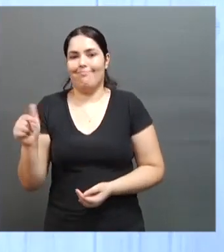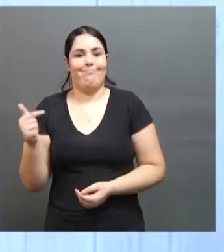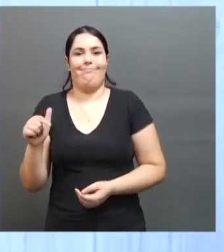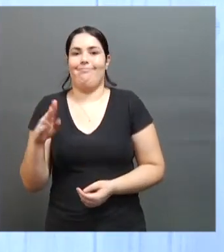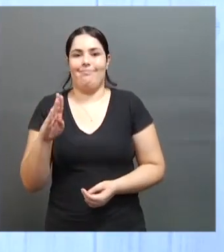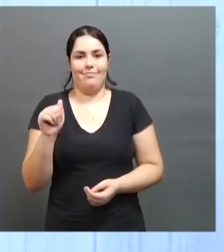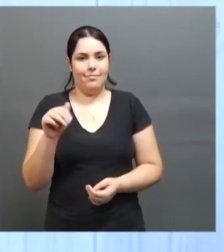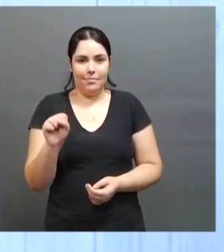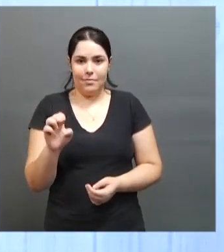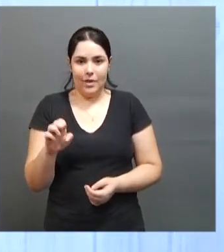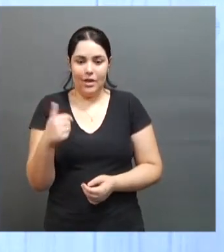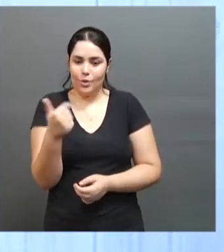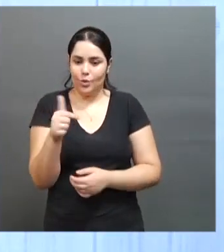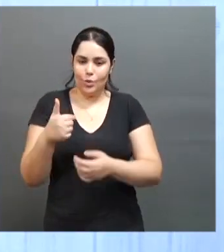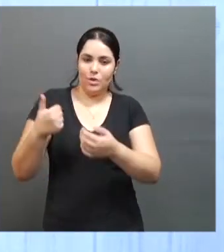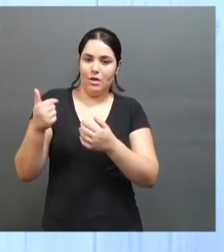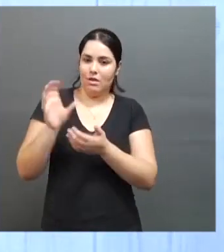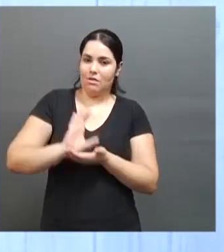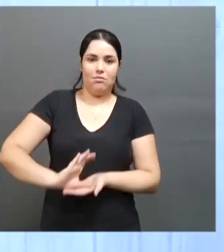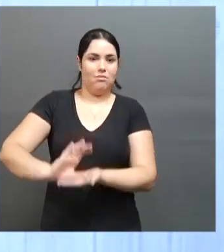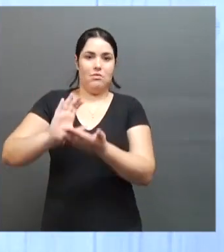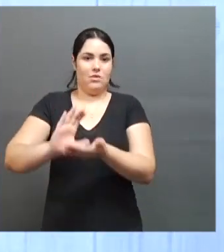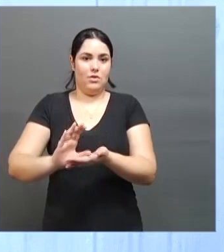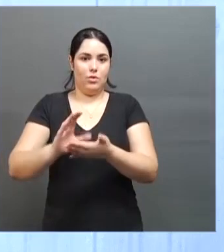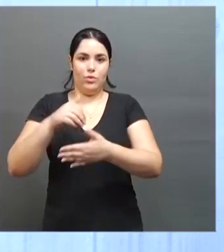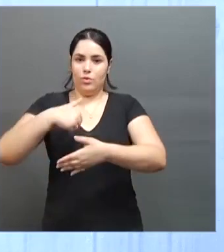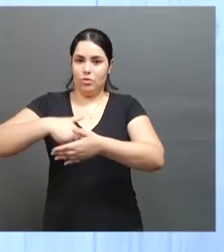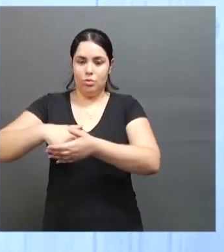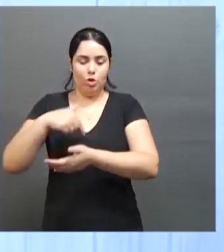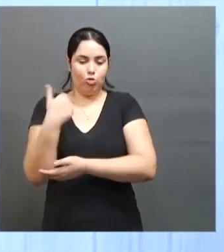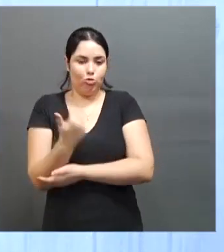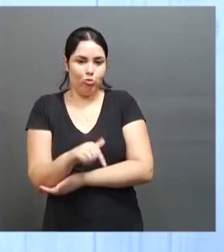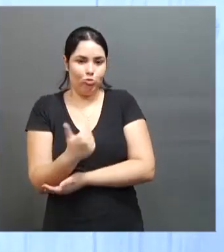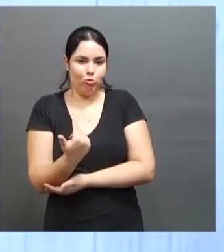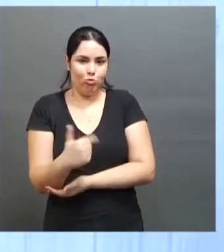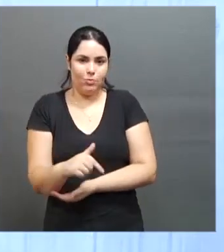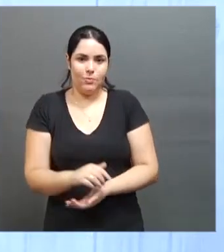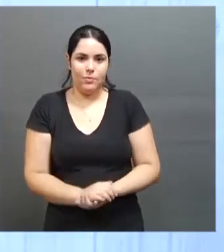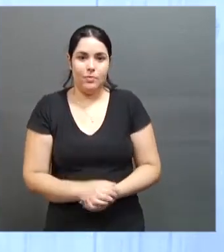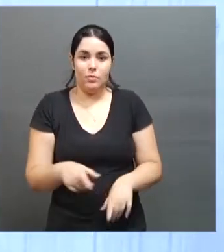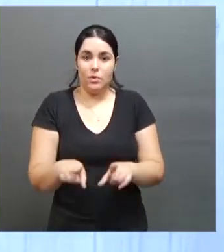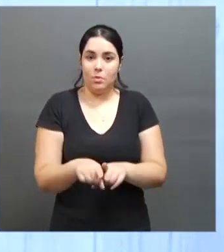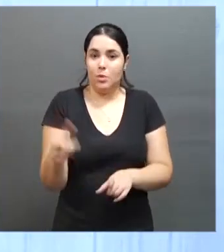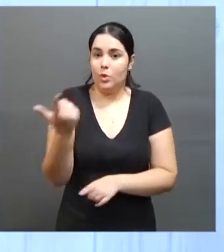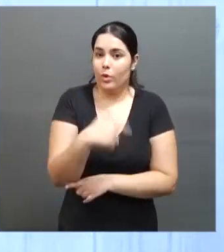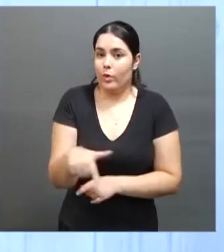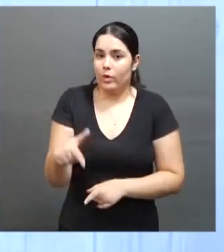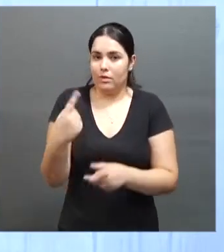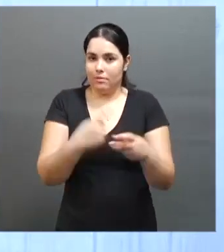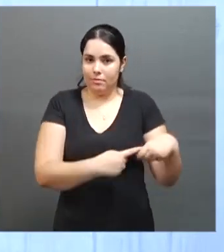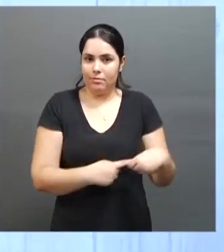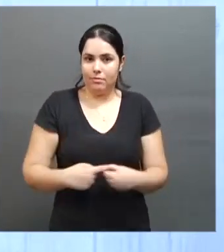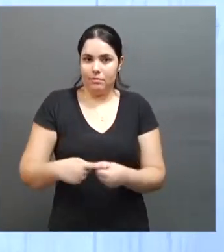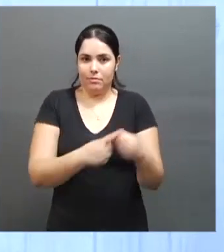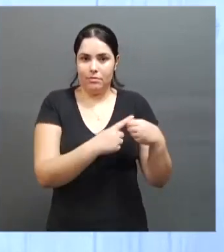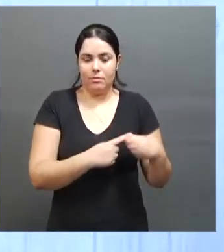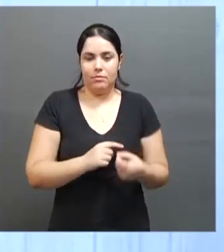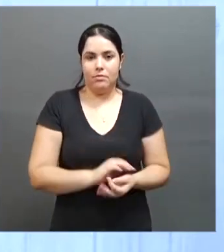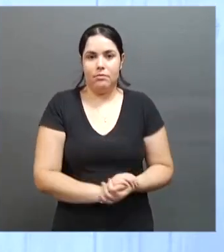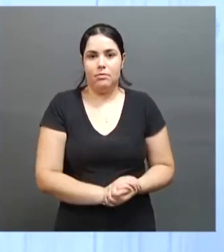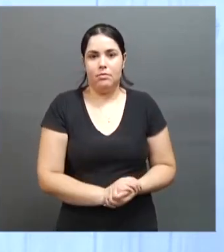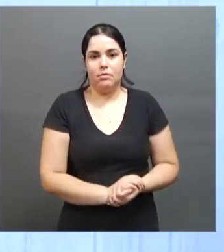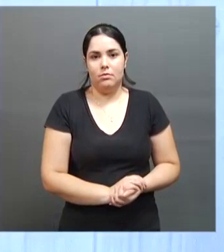nenhum incentivo para a base, nem no futebol, contando com as outras cidades que não têm esses clubes que têm uma outra